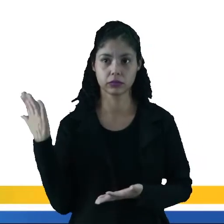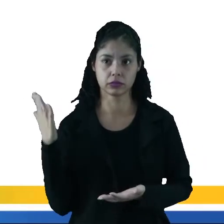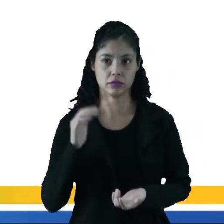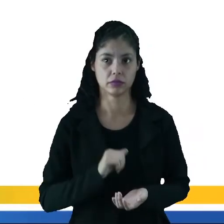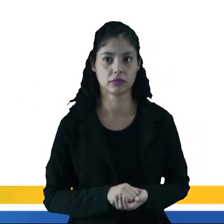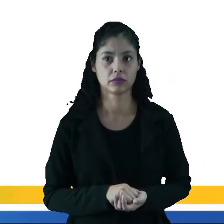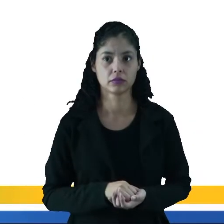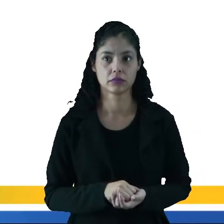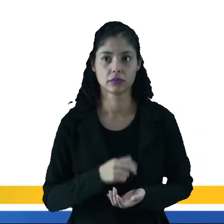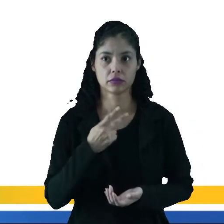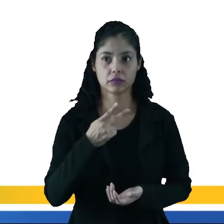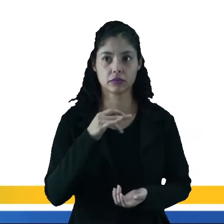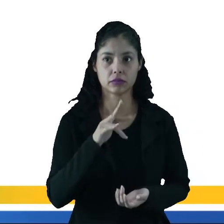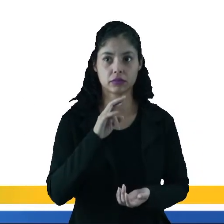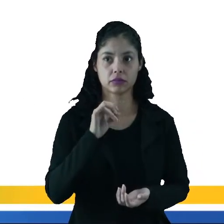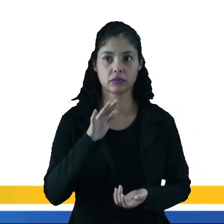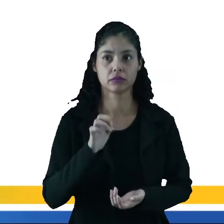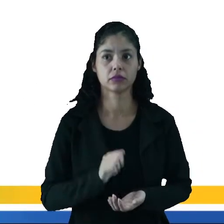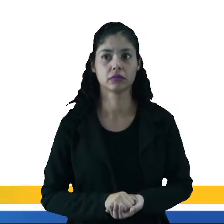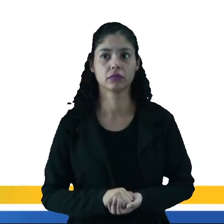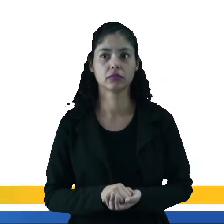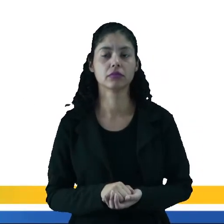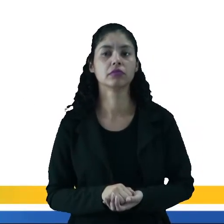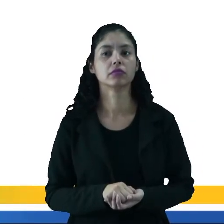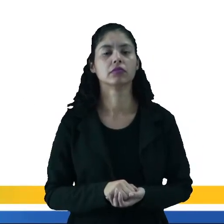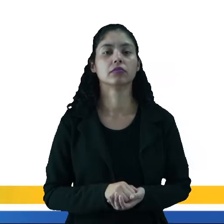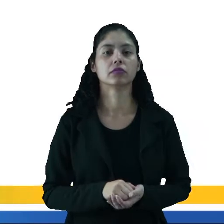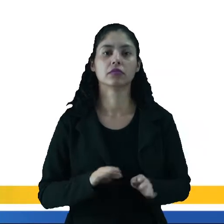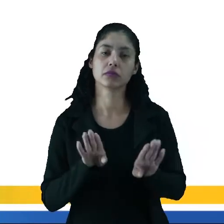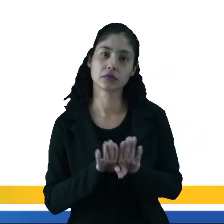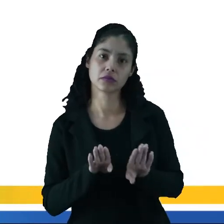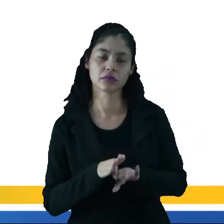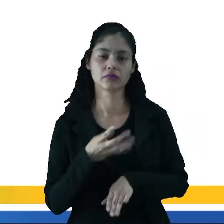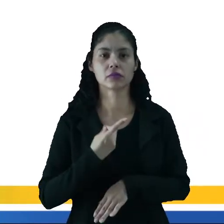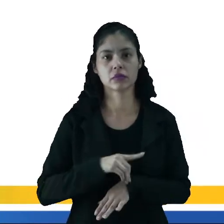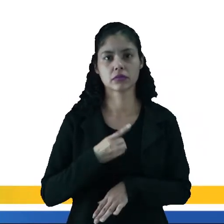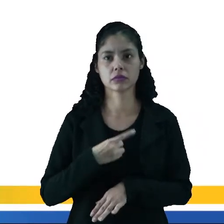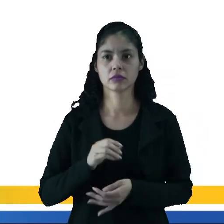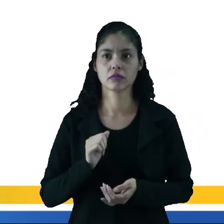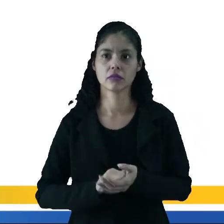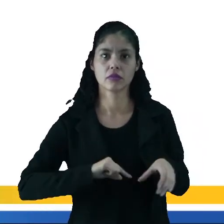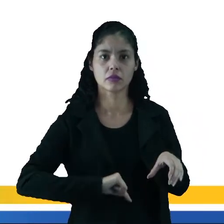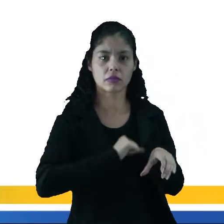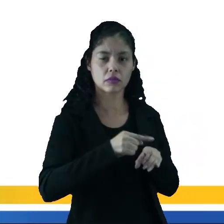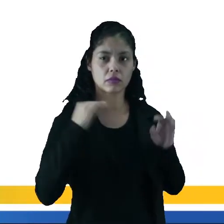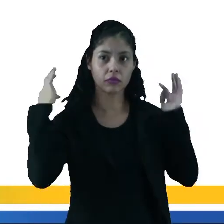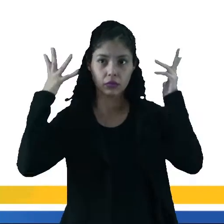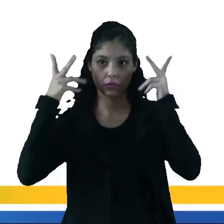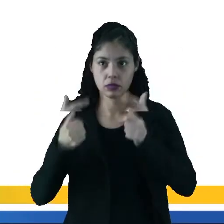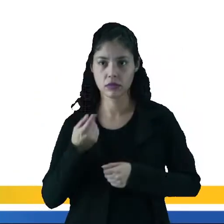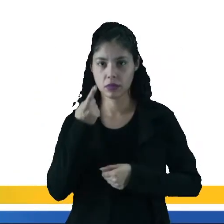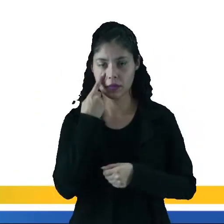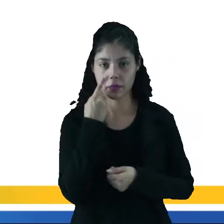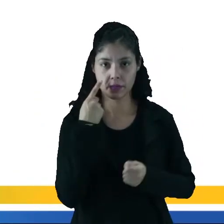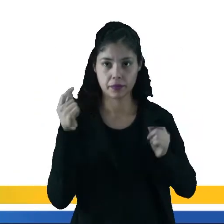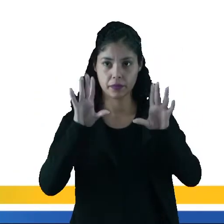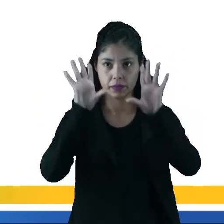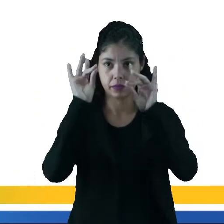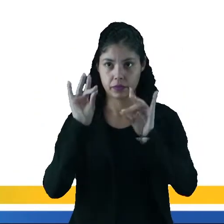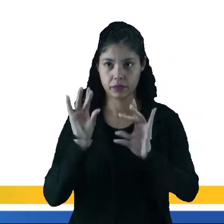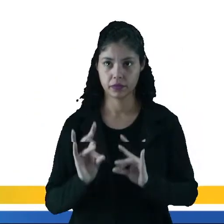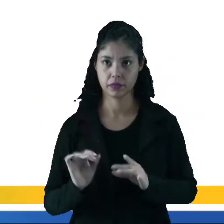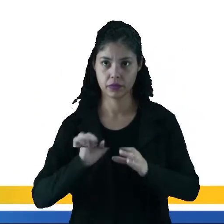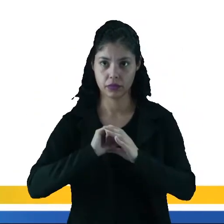imagem é de Peter Paul Rubens, tá? O artista. E essa imagem é Daniel na cova dos leões. Gente, observa a